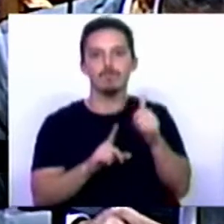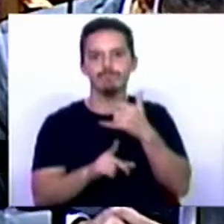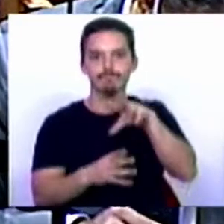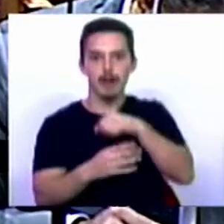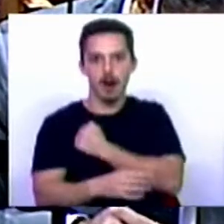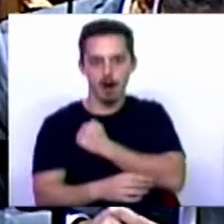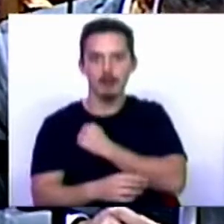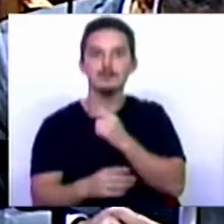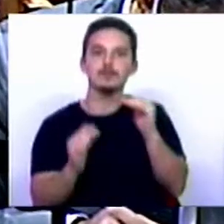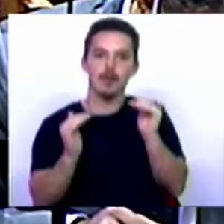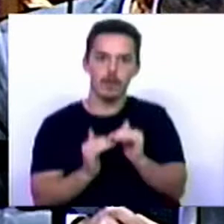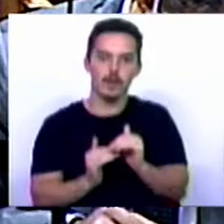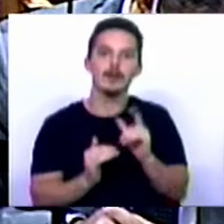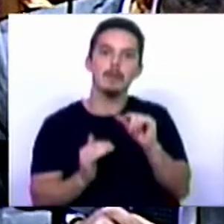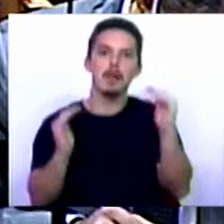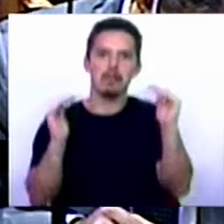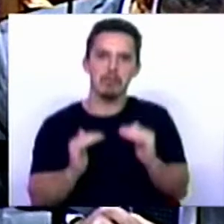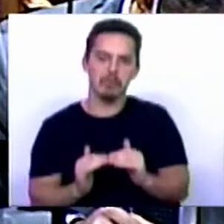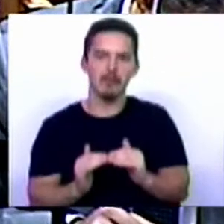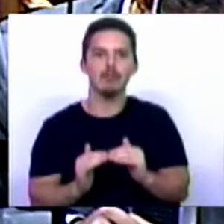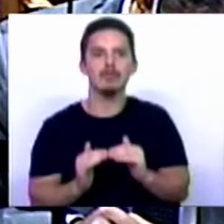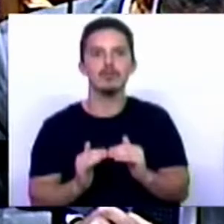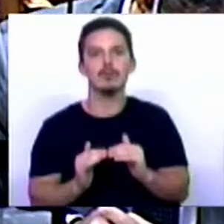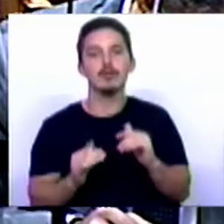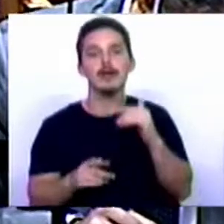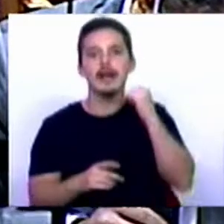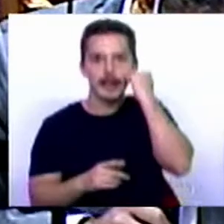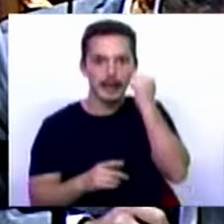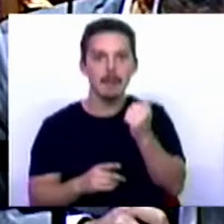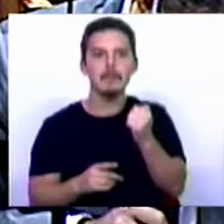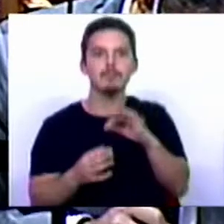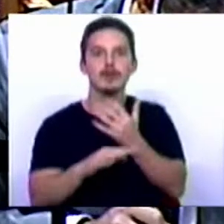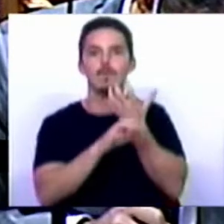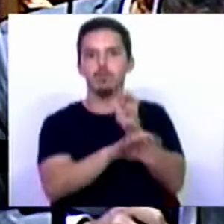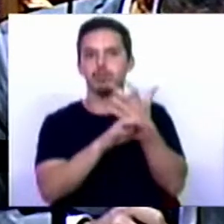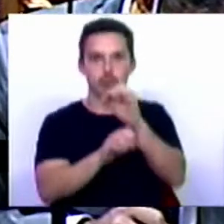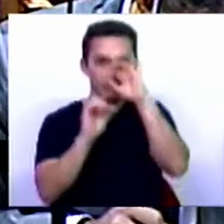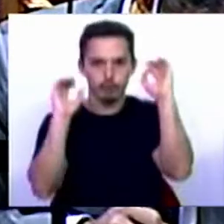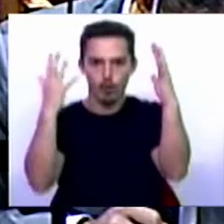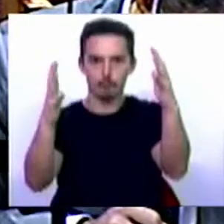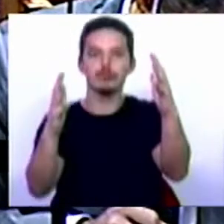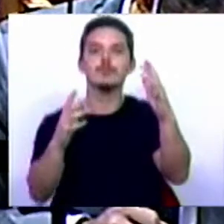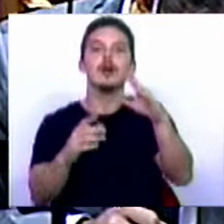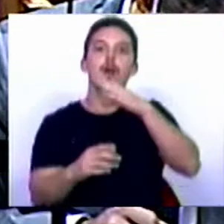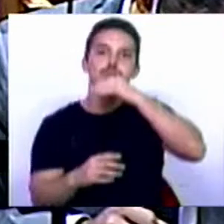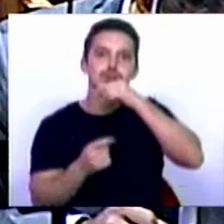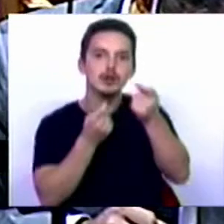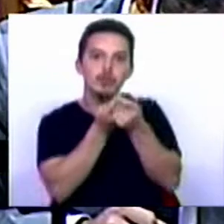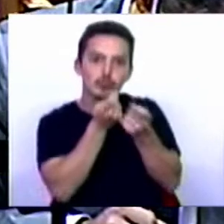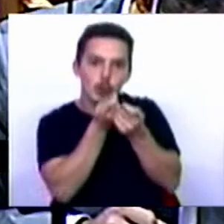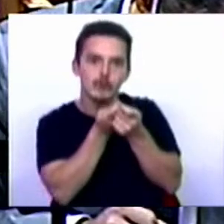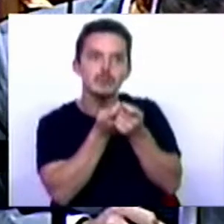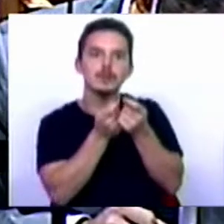doméstica, uma redução muito significativa dos crimes de incêndio florestal. Um policiamento de proximidade,